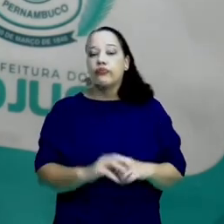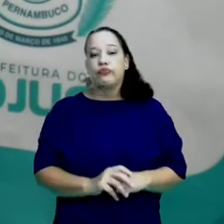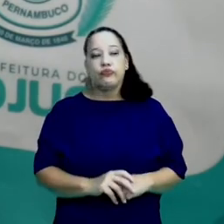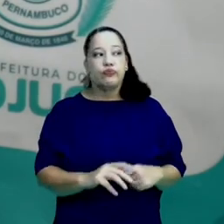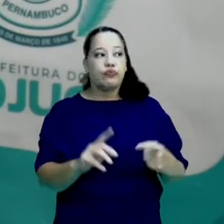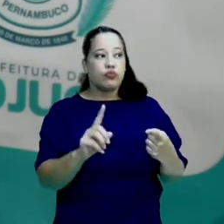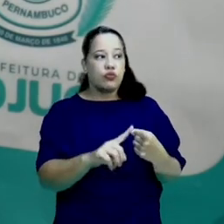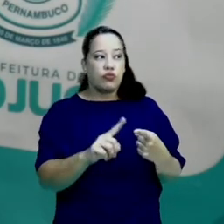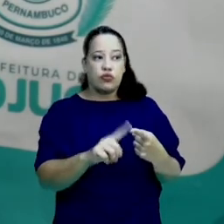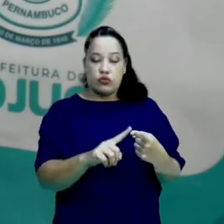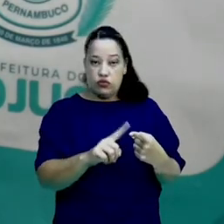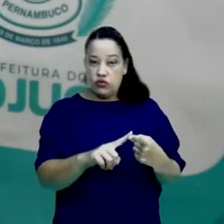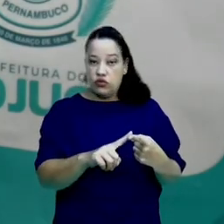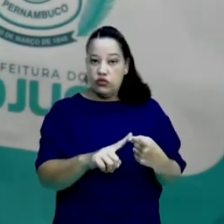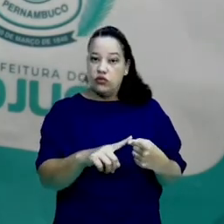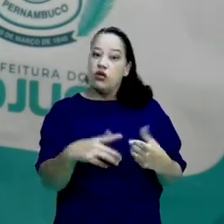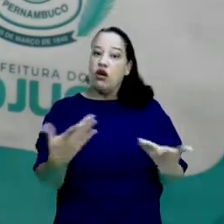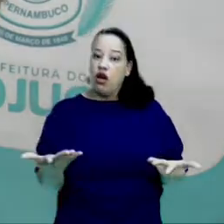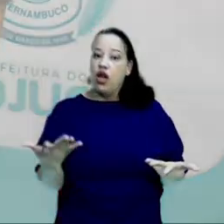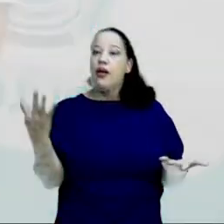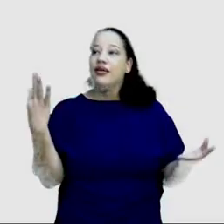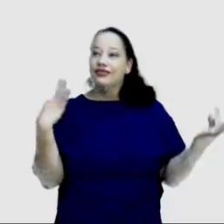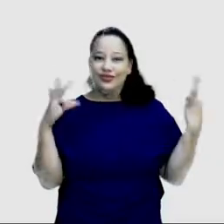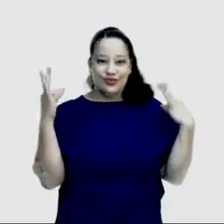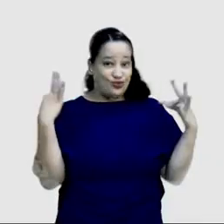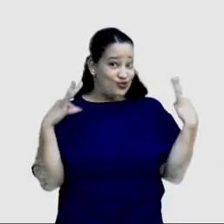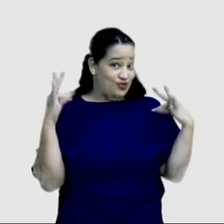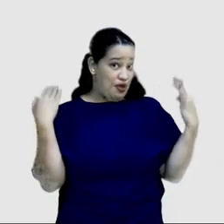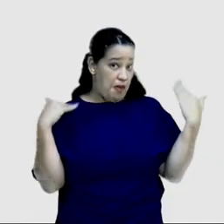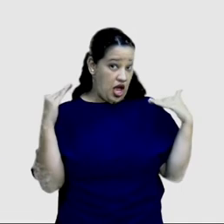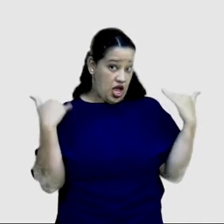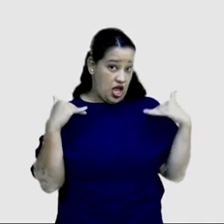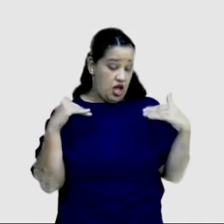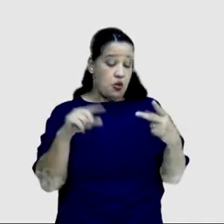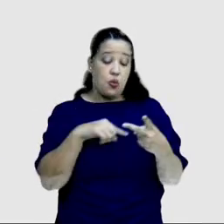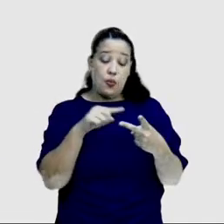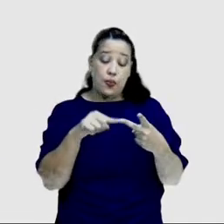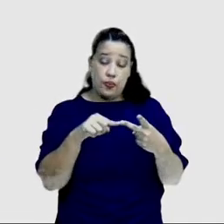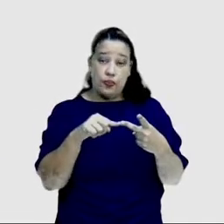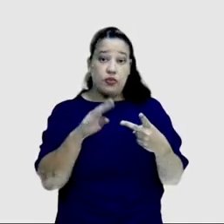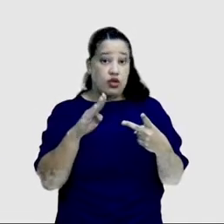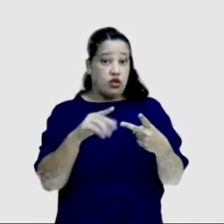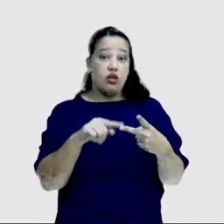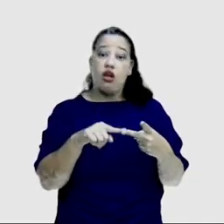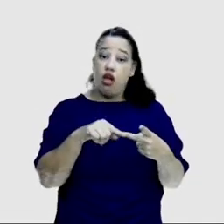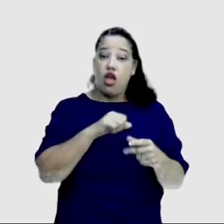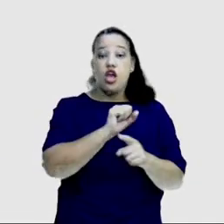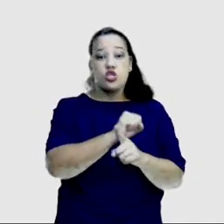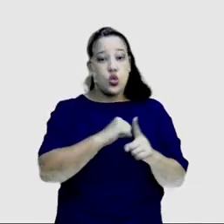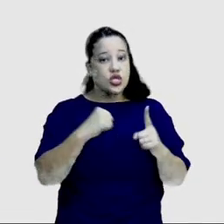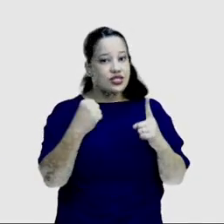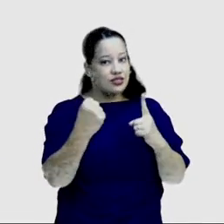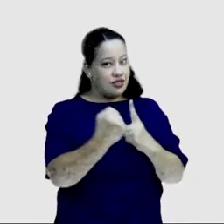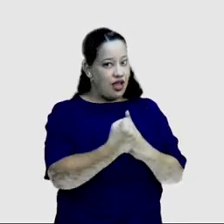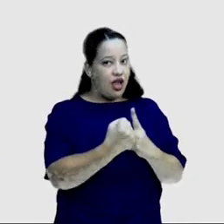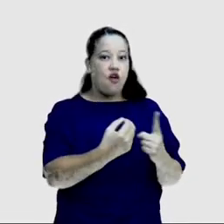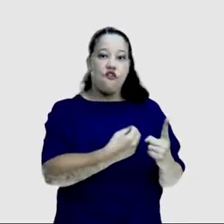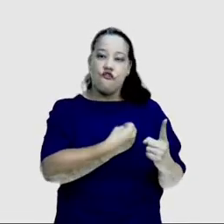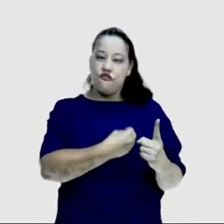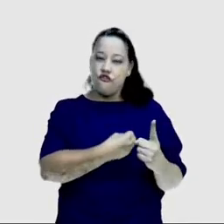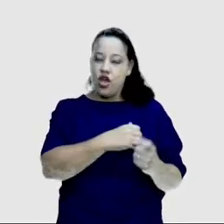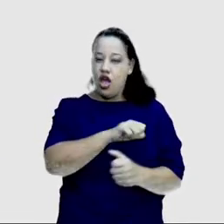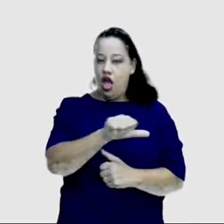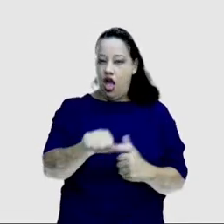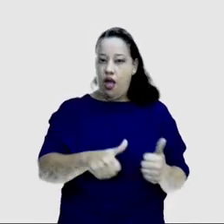Era uma questão de condição turística, na letra A, na letra B, social, de mudança de vida, né, nessa